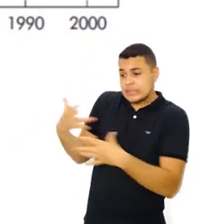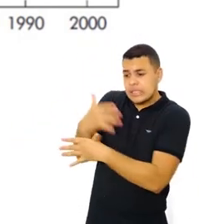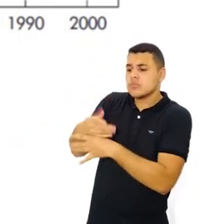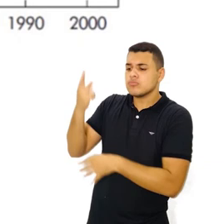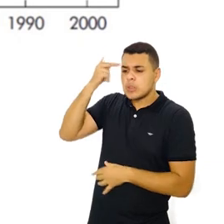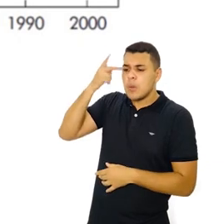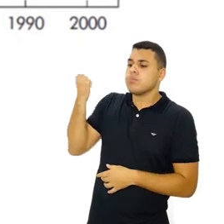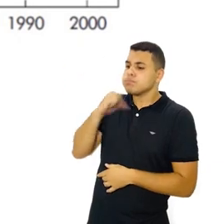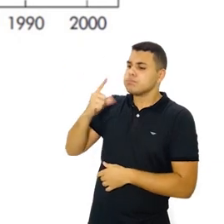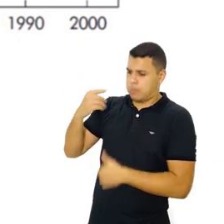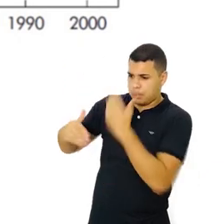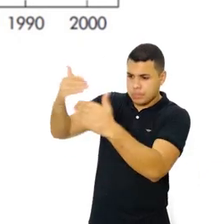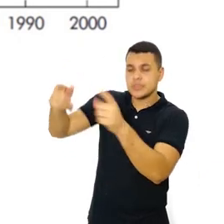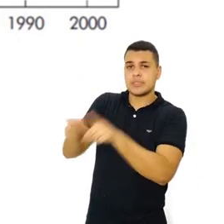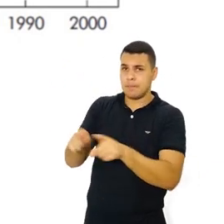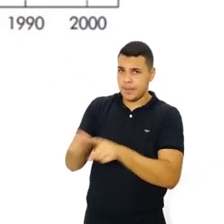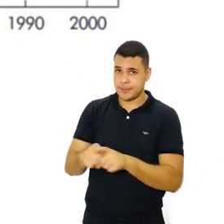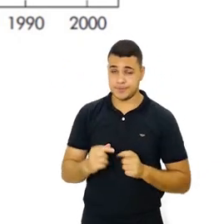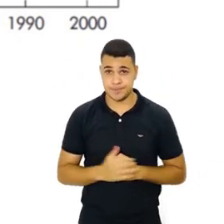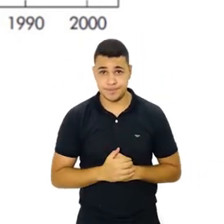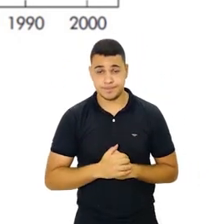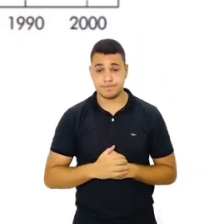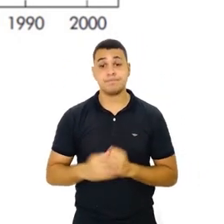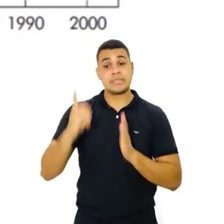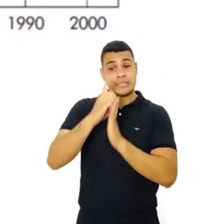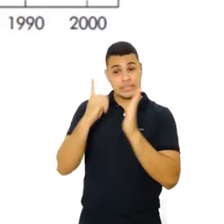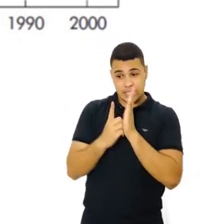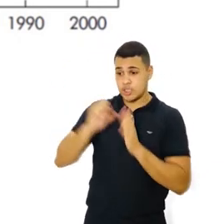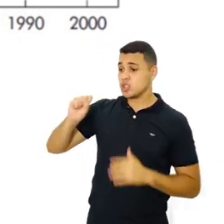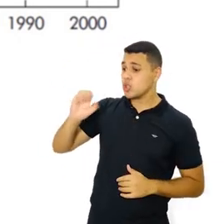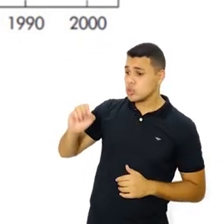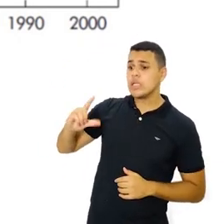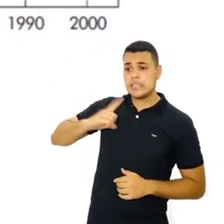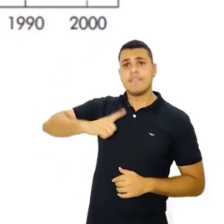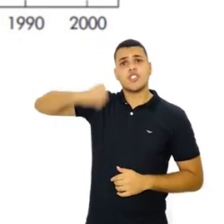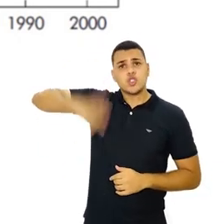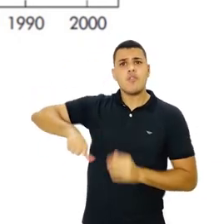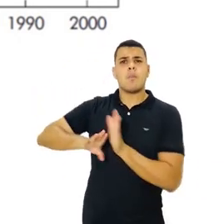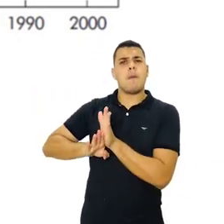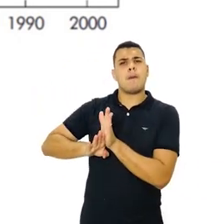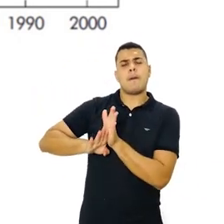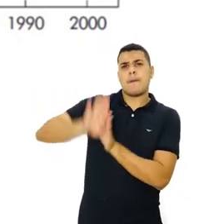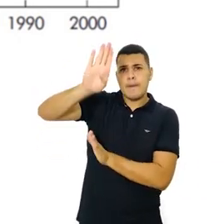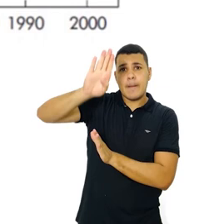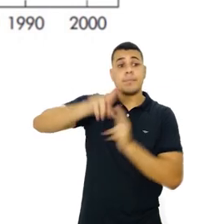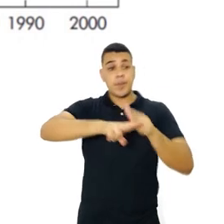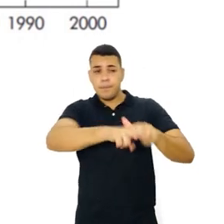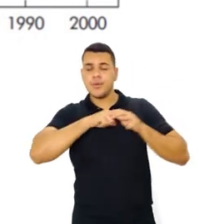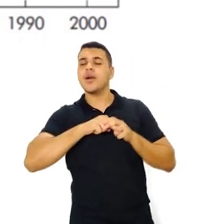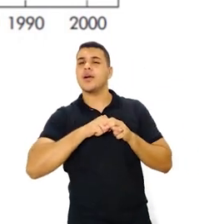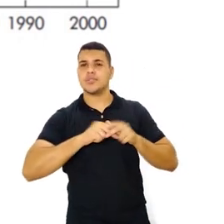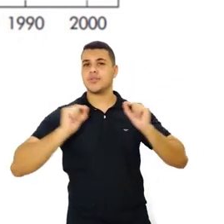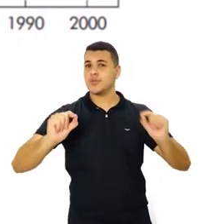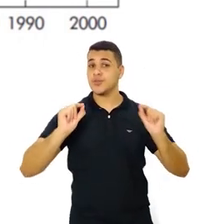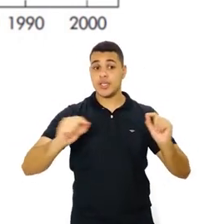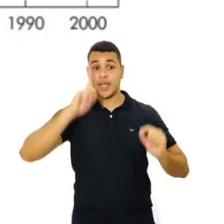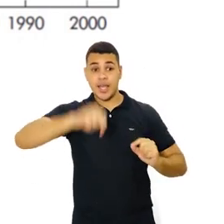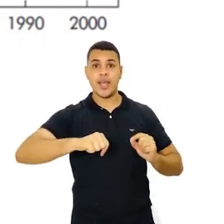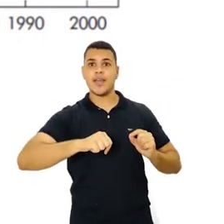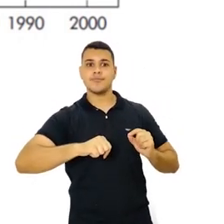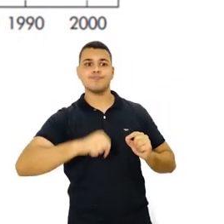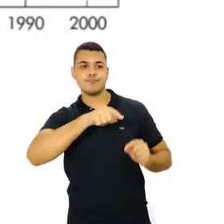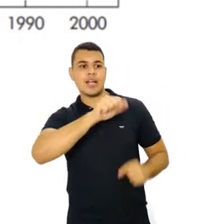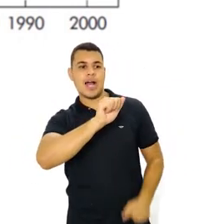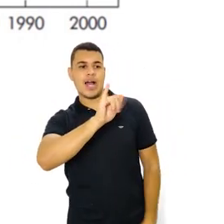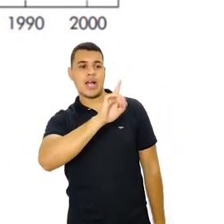médicos sanitárias que ocorreram na cidade. Depois disso, na década de 80, há uma elevação dos casos de tuberculose